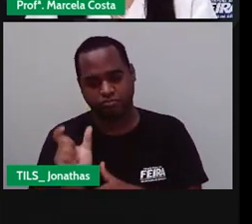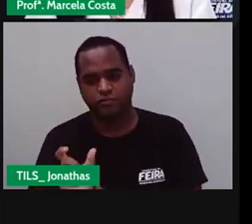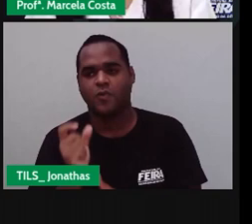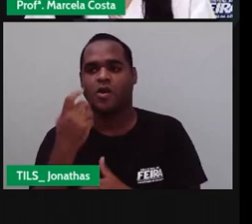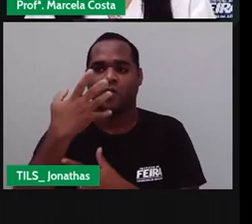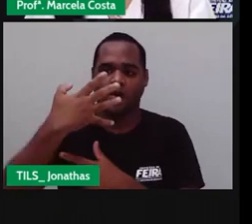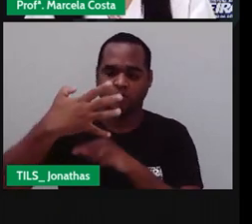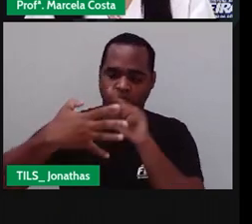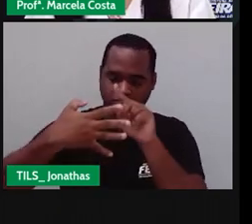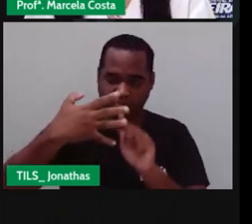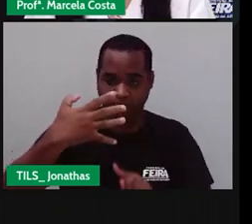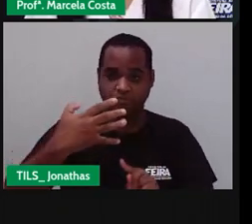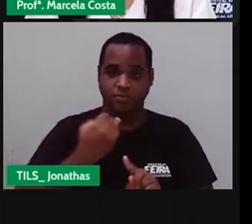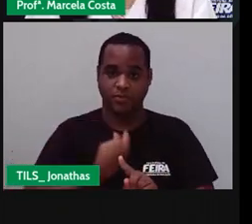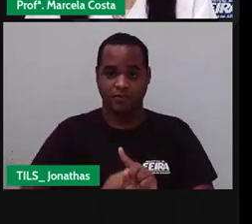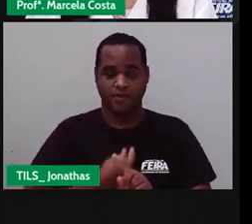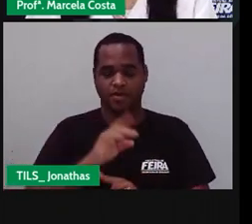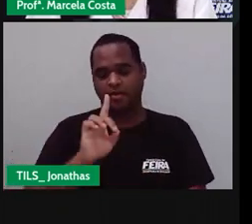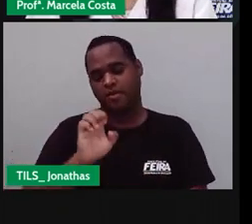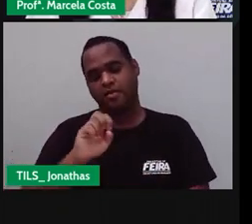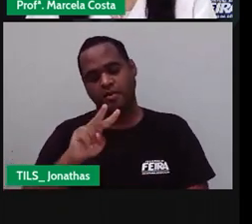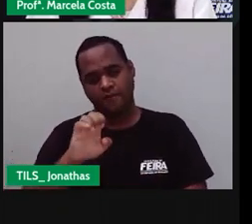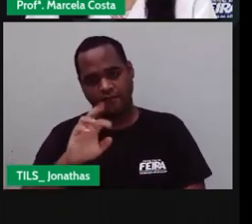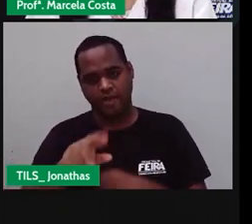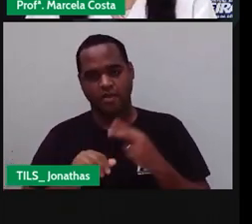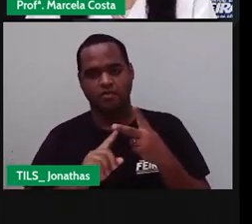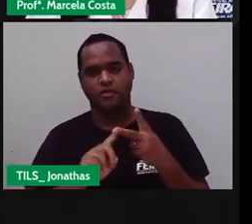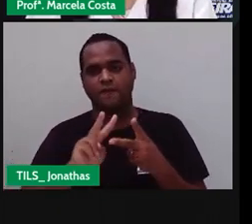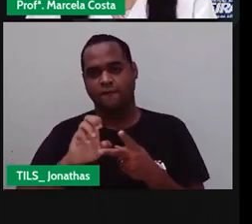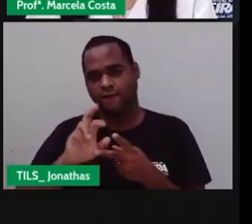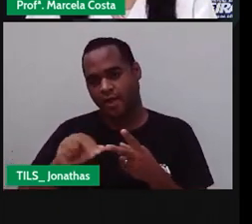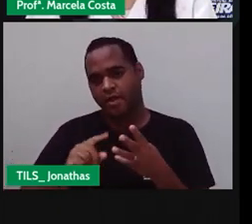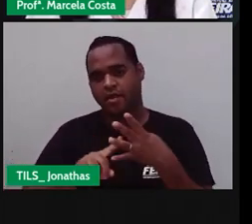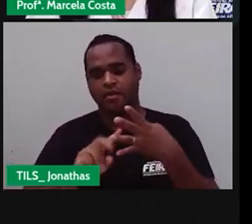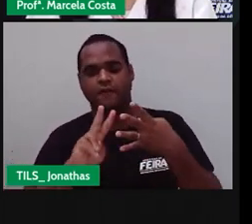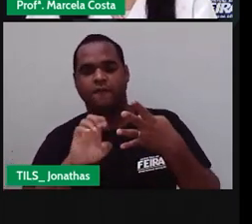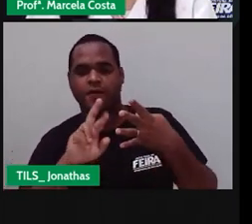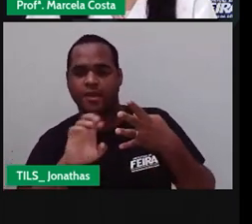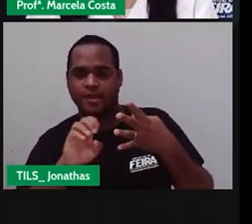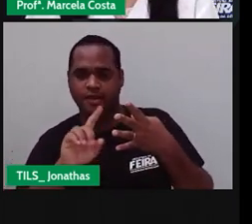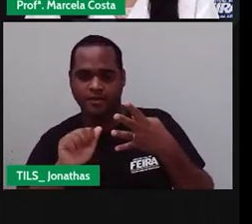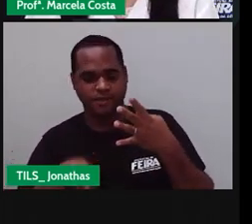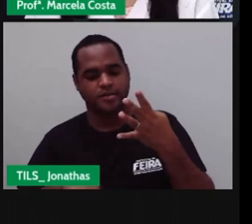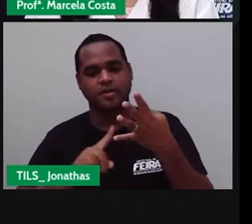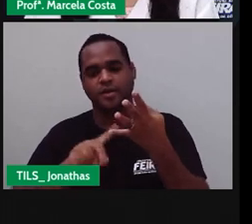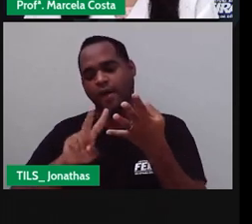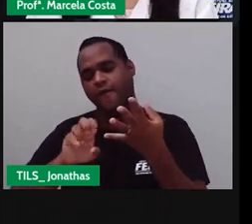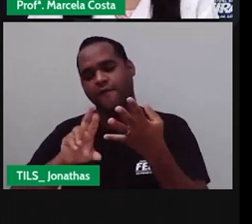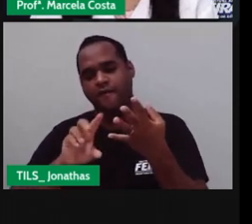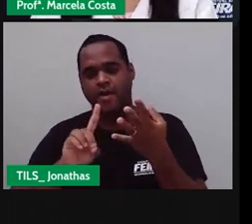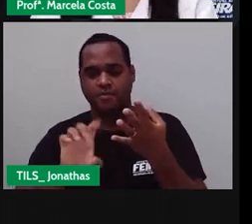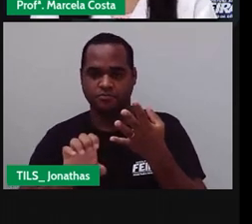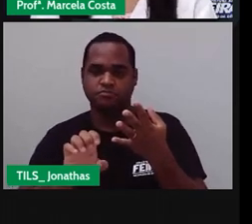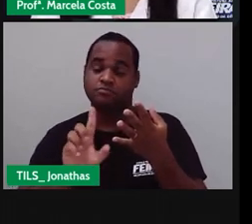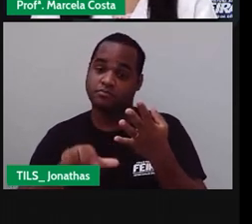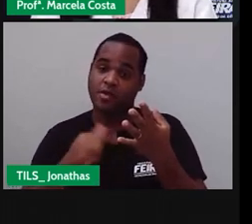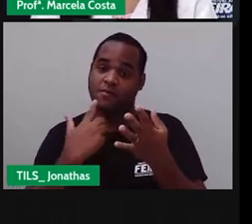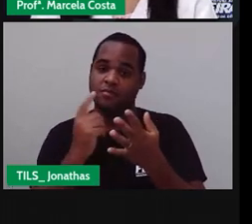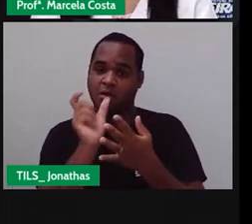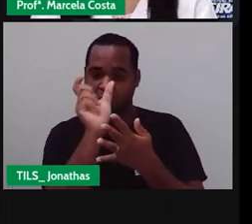palavra Dever Palavra Ver Palavra Verdade E Verde